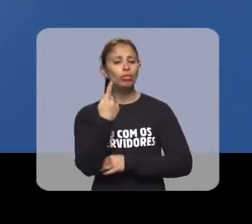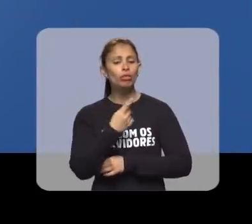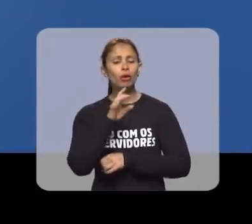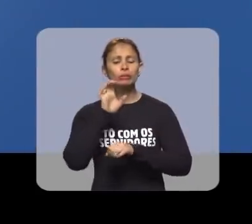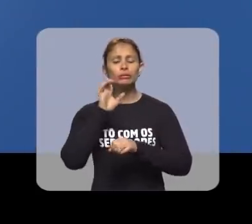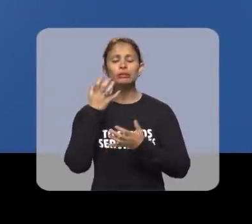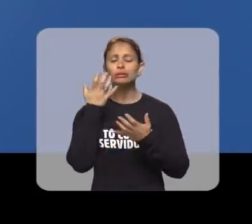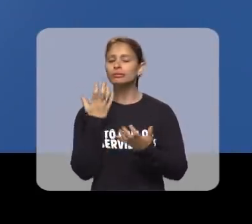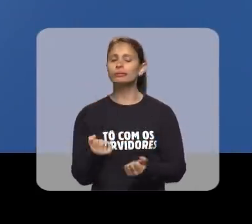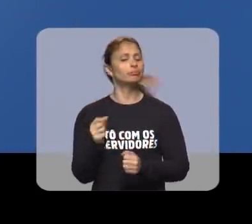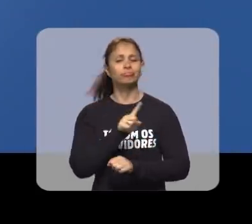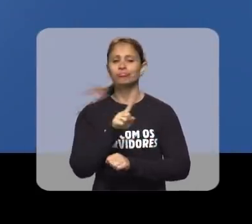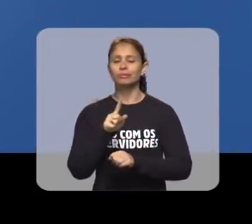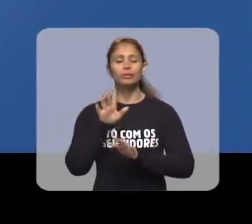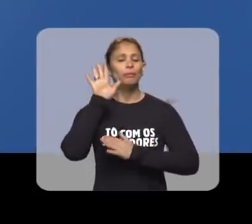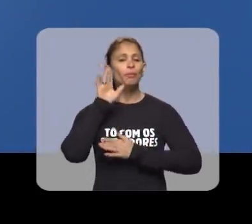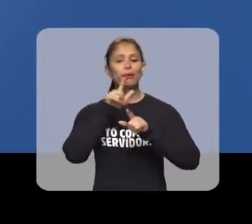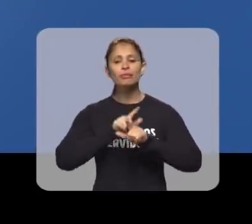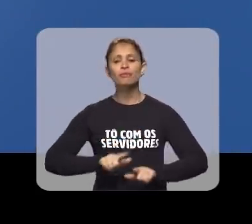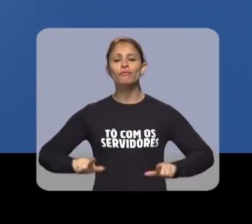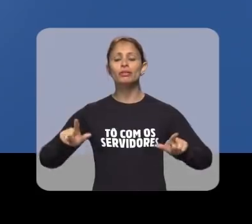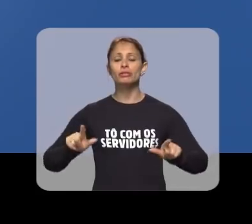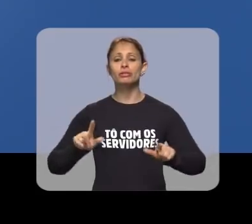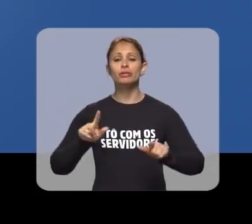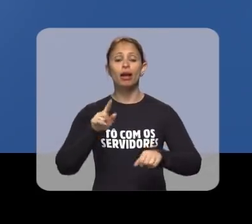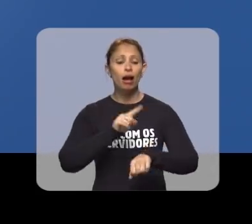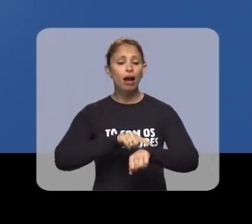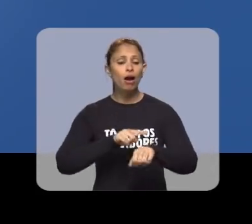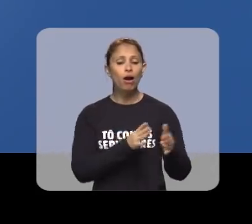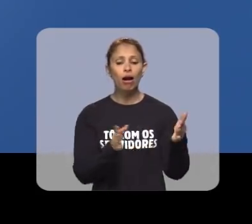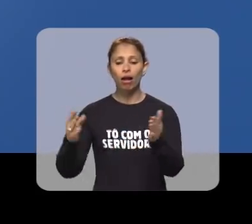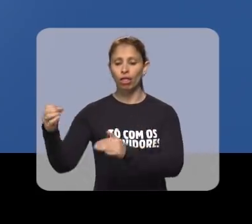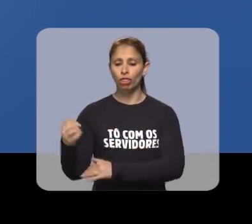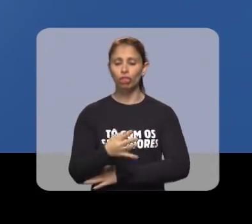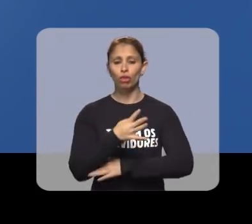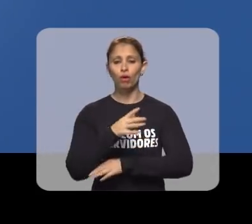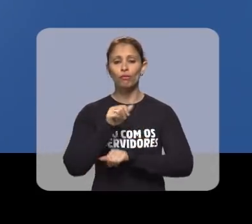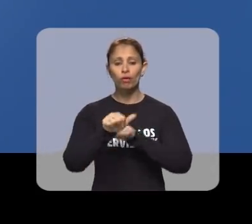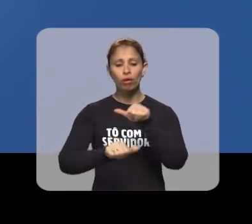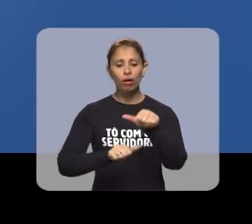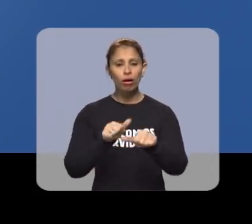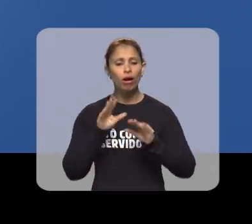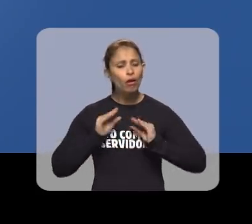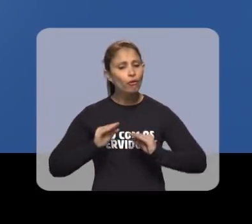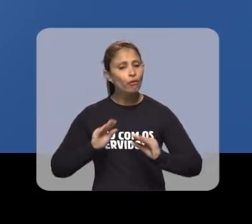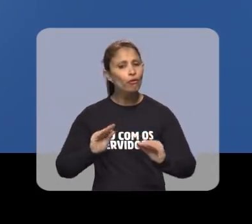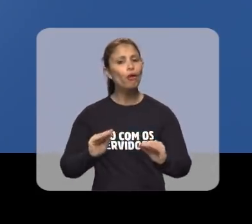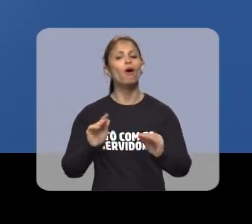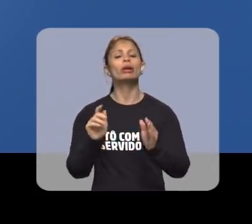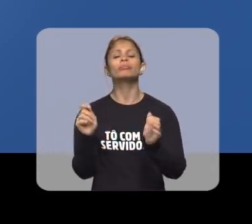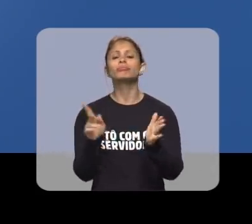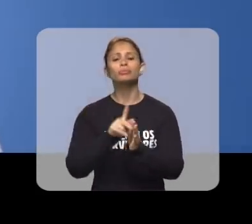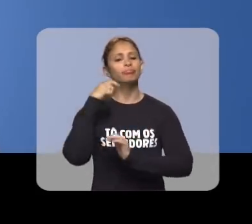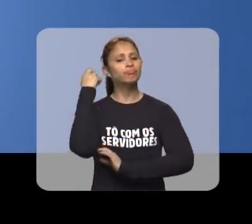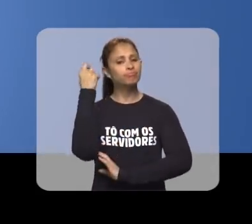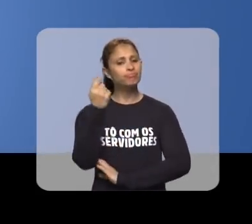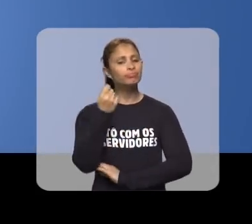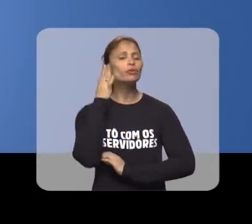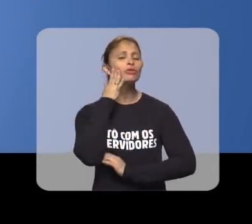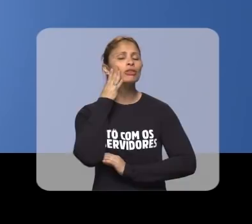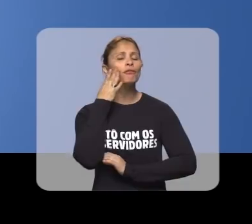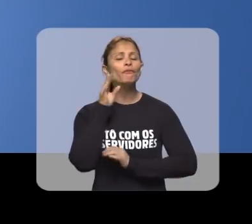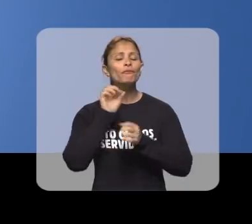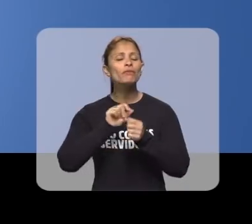Nosso estado não suporta mais promessas vazias. É hora de um caminho novo que traga mudanças concretas para o Rio Grande.